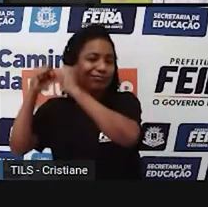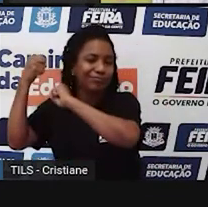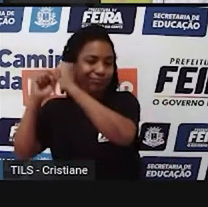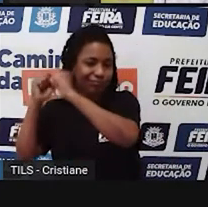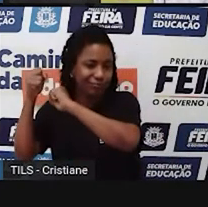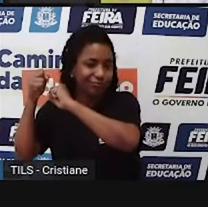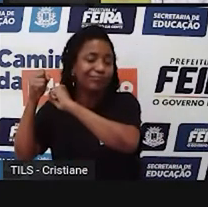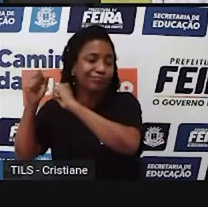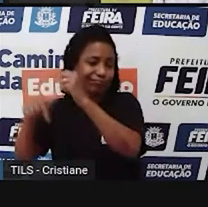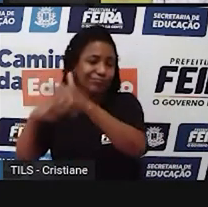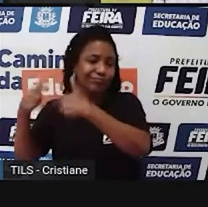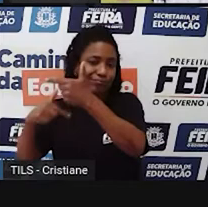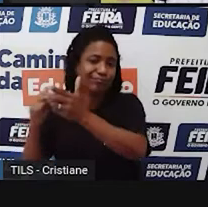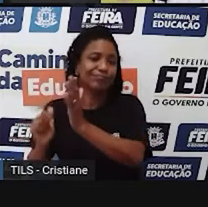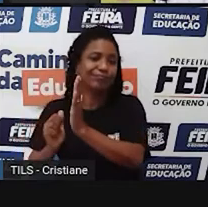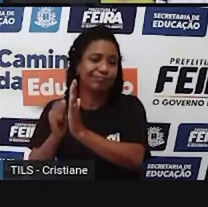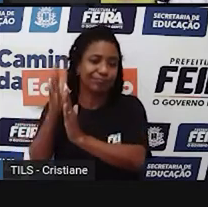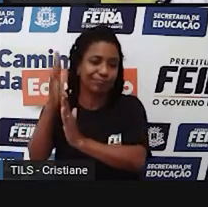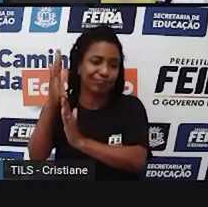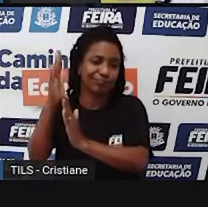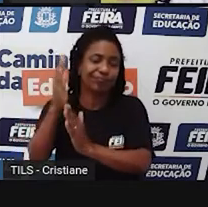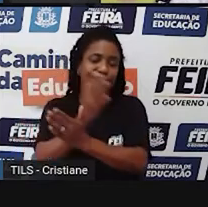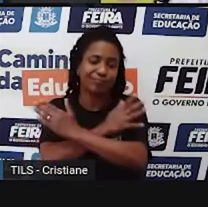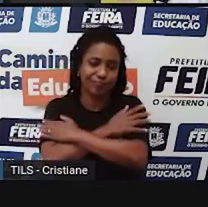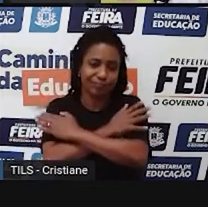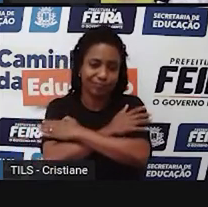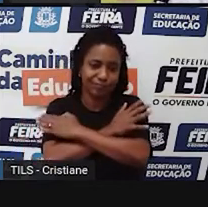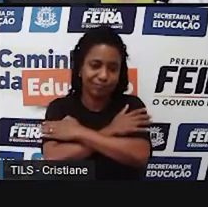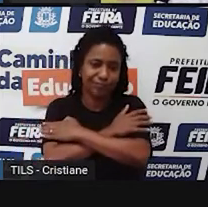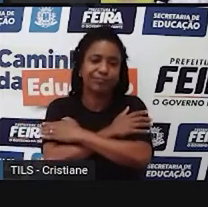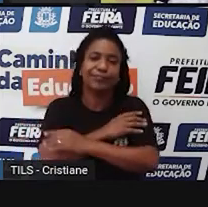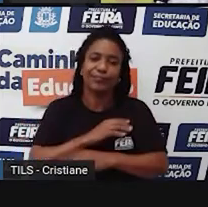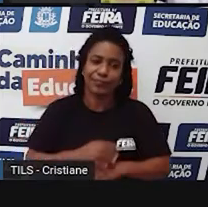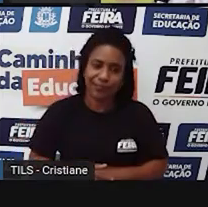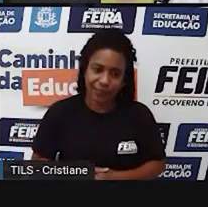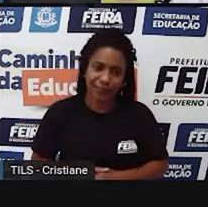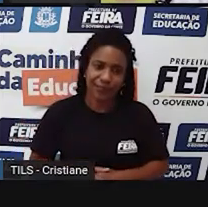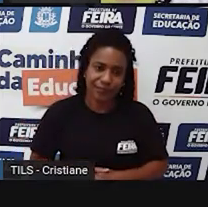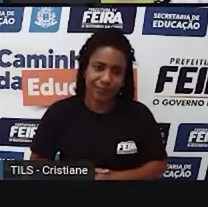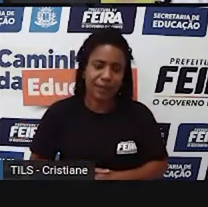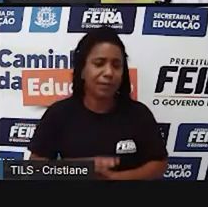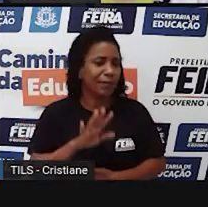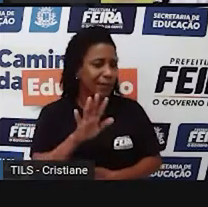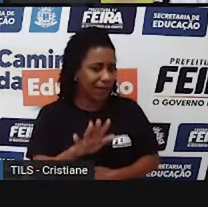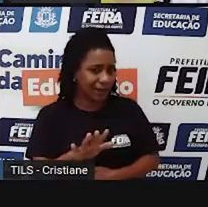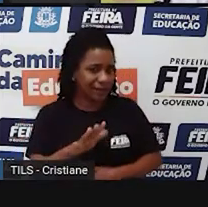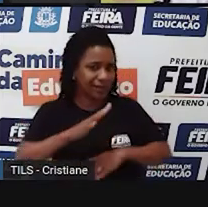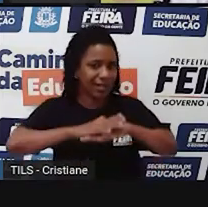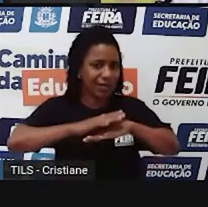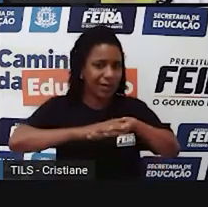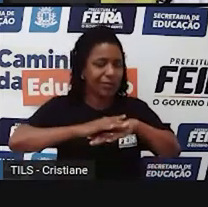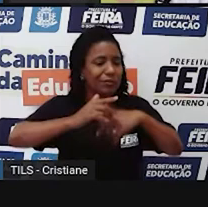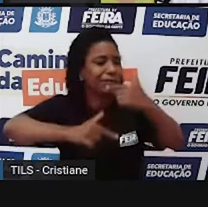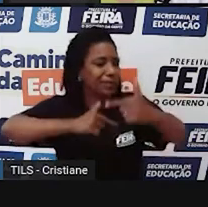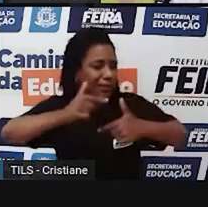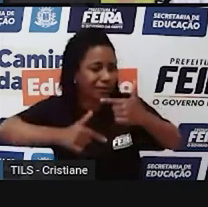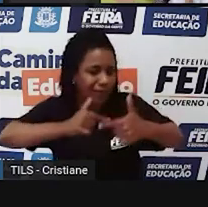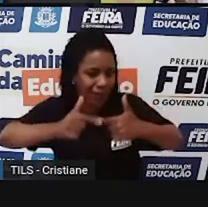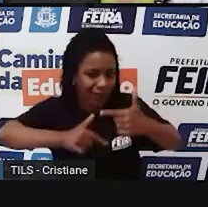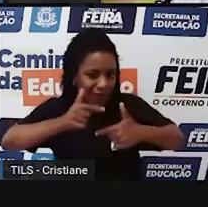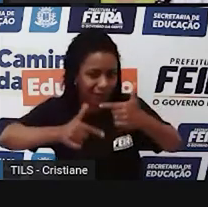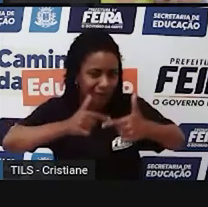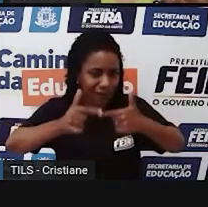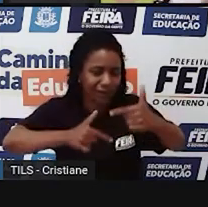E aí, né? Esse trabalho humano que a gente está observando, ele gera também alguns impactos na natureza, né? À